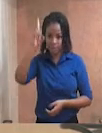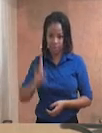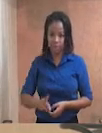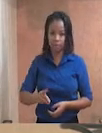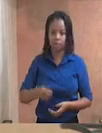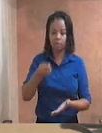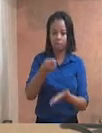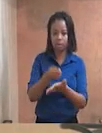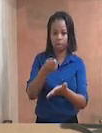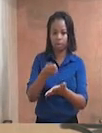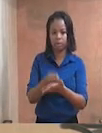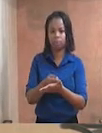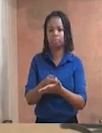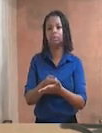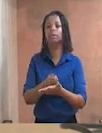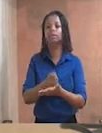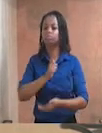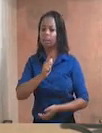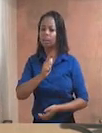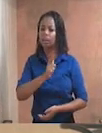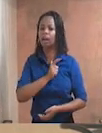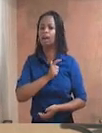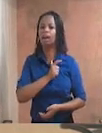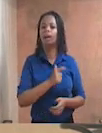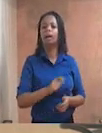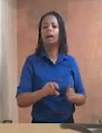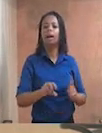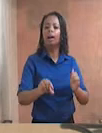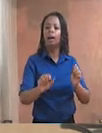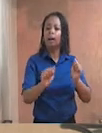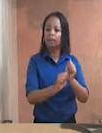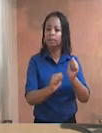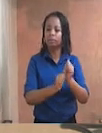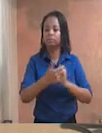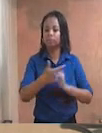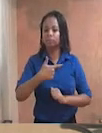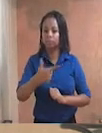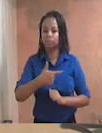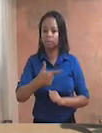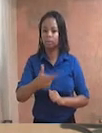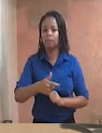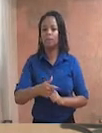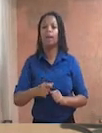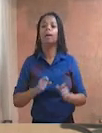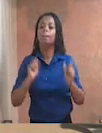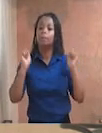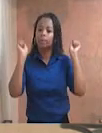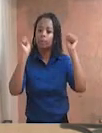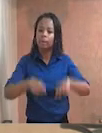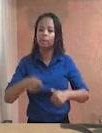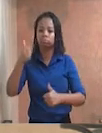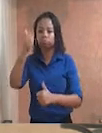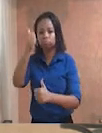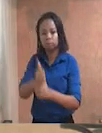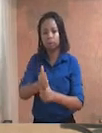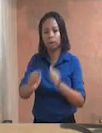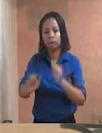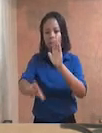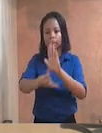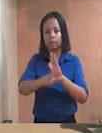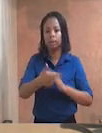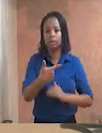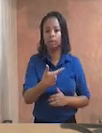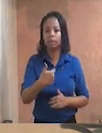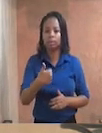alude. Artigo 22. Expressão substituída pela lei nº 12